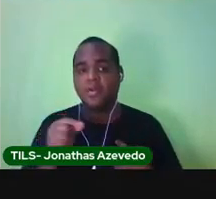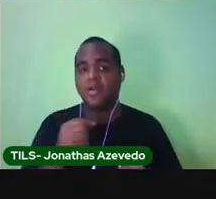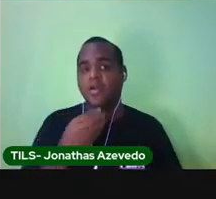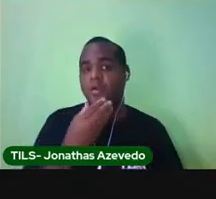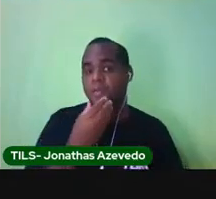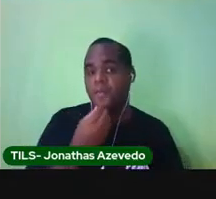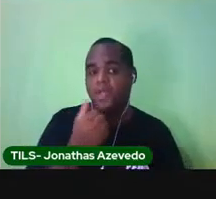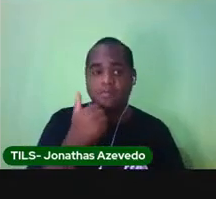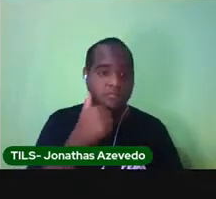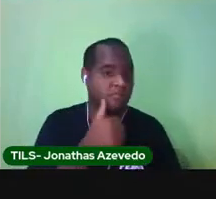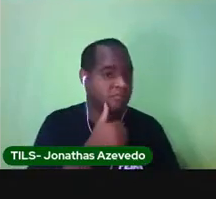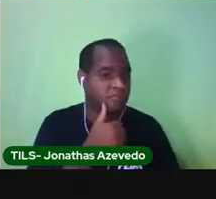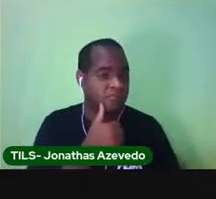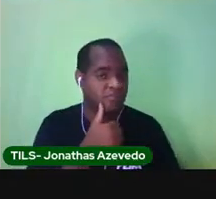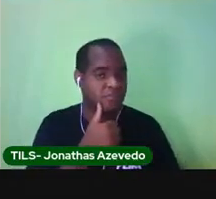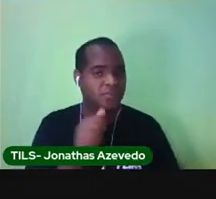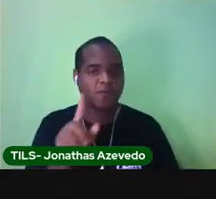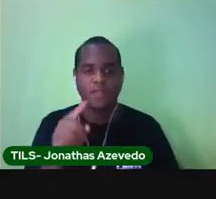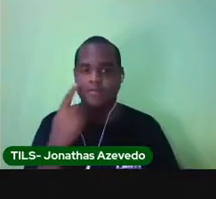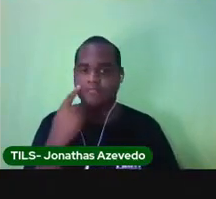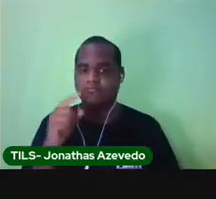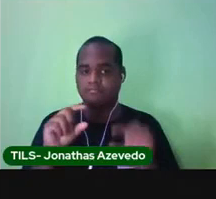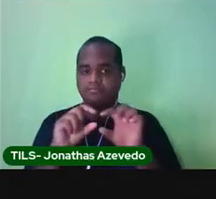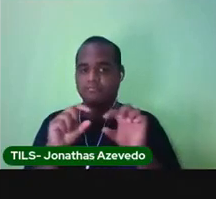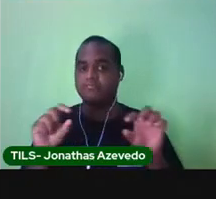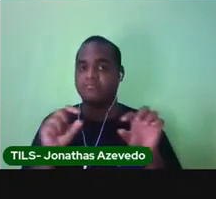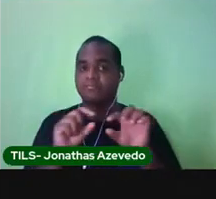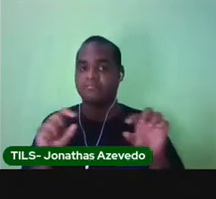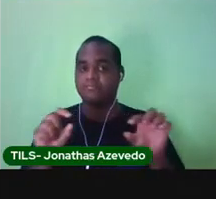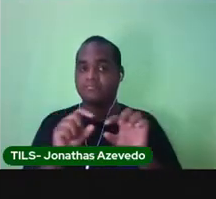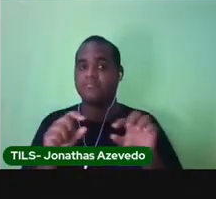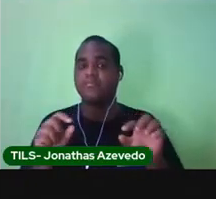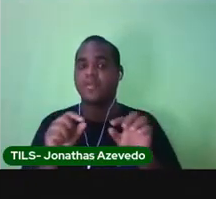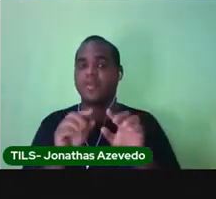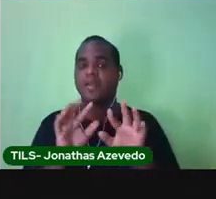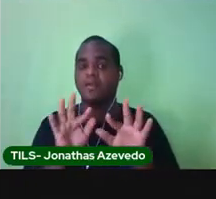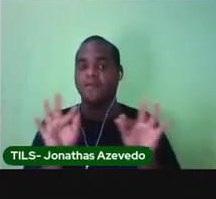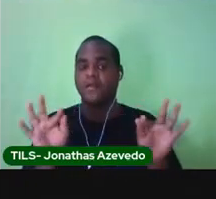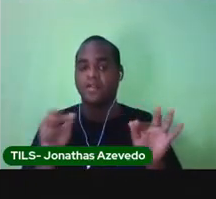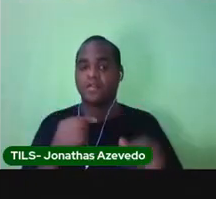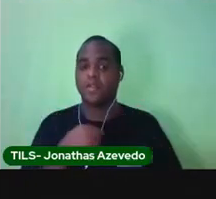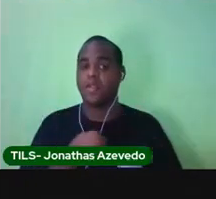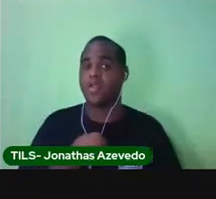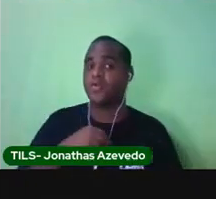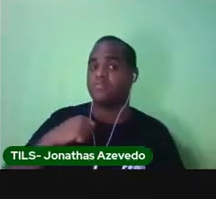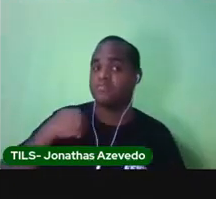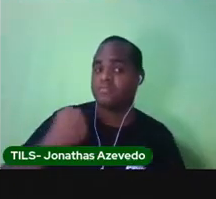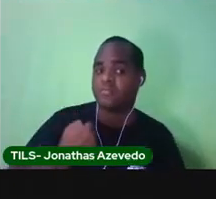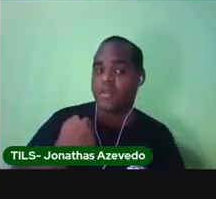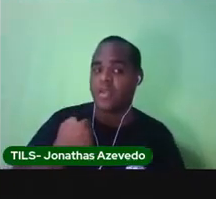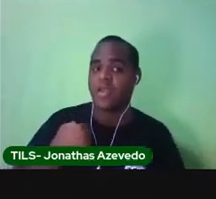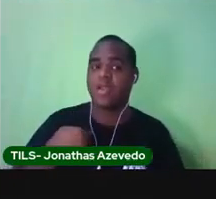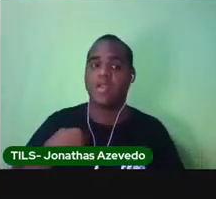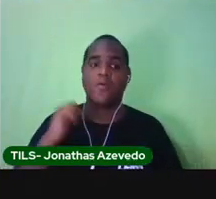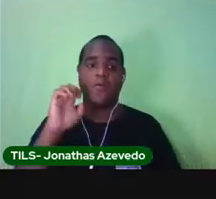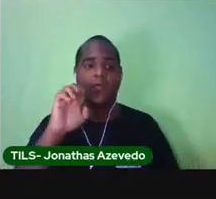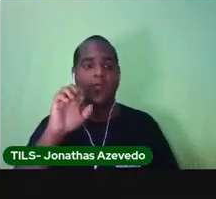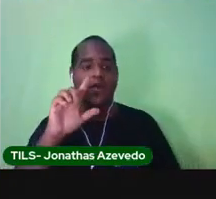ou menina, certo? Então, você vai completar a resposta assim. Eu sou... Eu, Hélida,